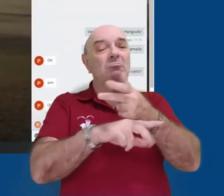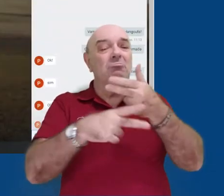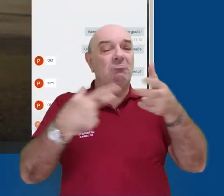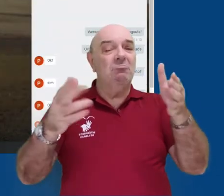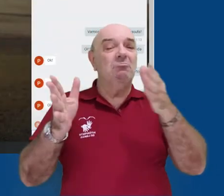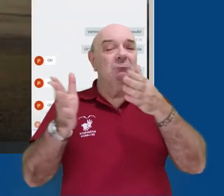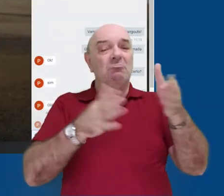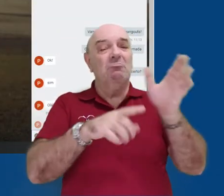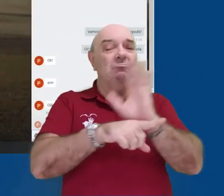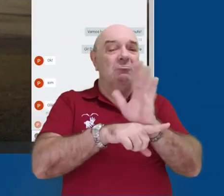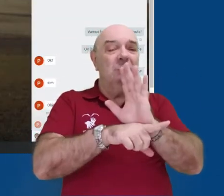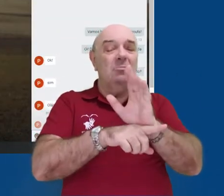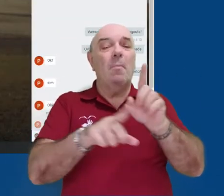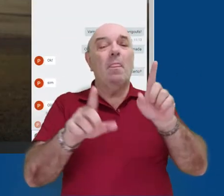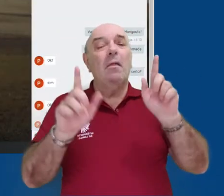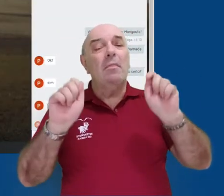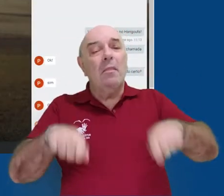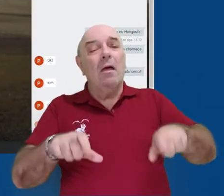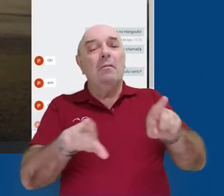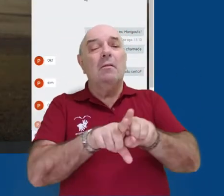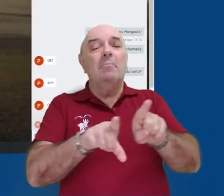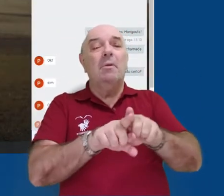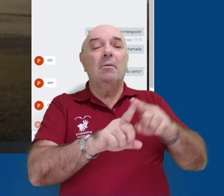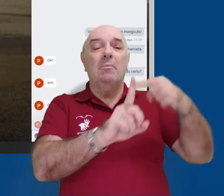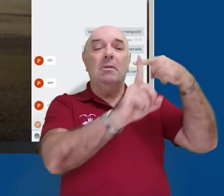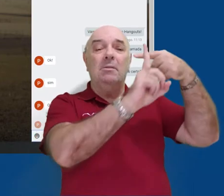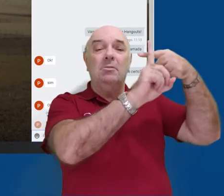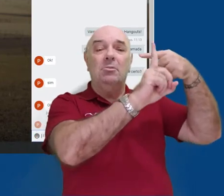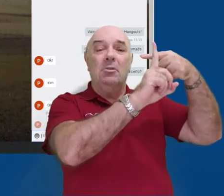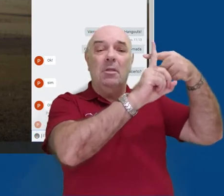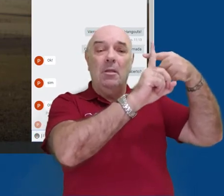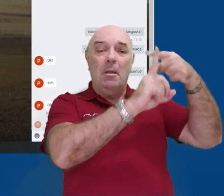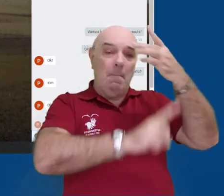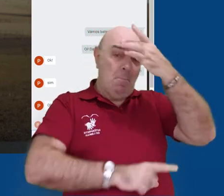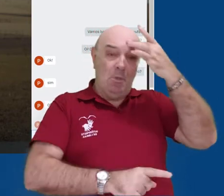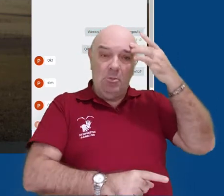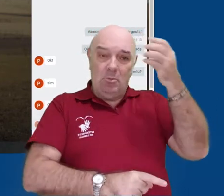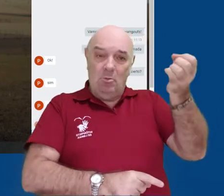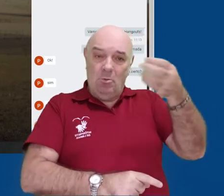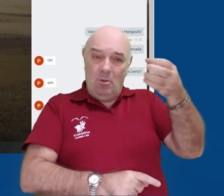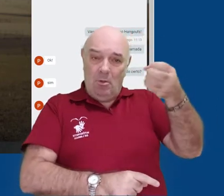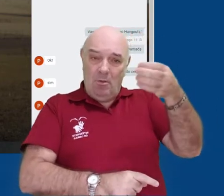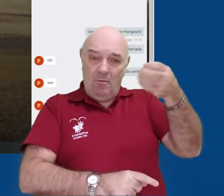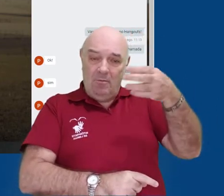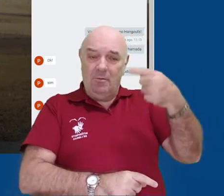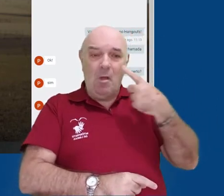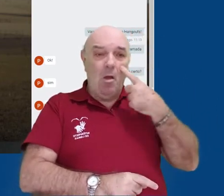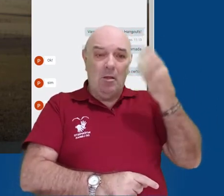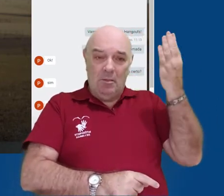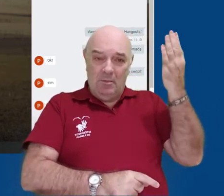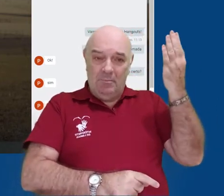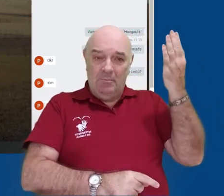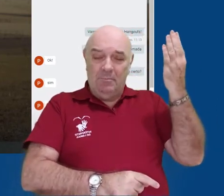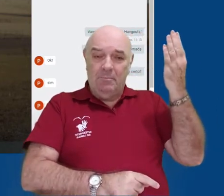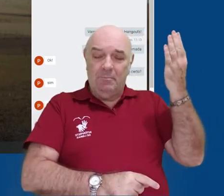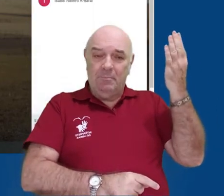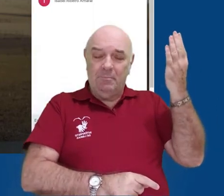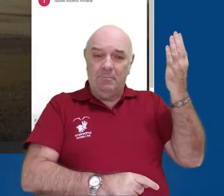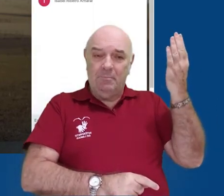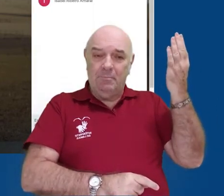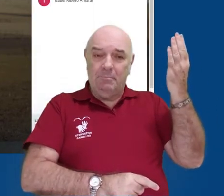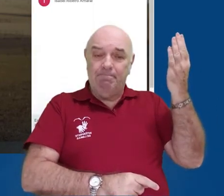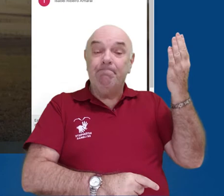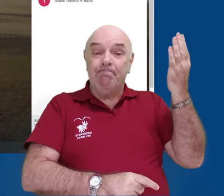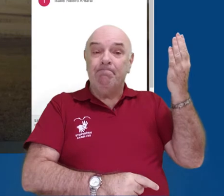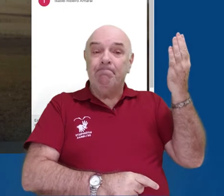possível adicionar novos participantes no ícone de adicionar pessoas no canto superior esquerdo. Essa